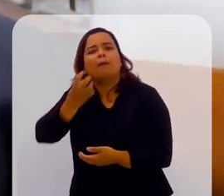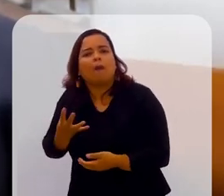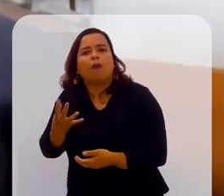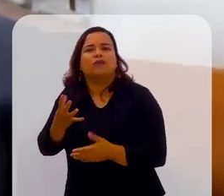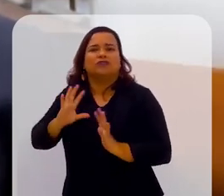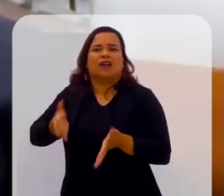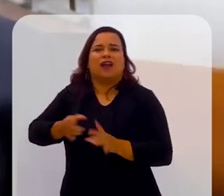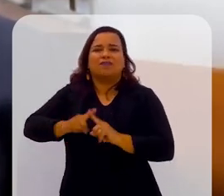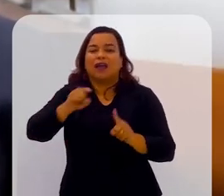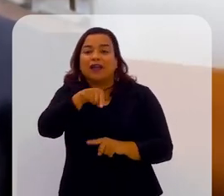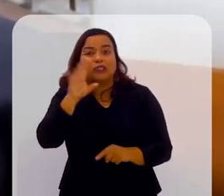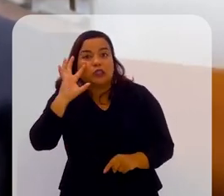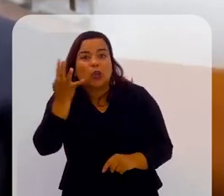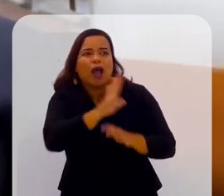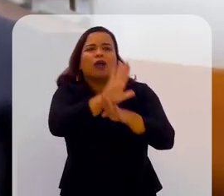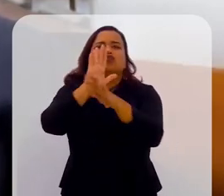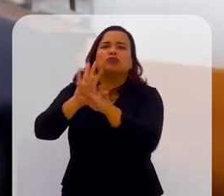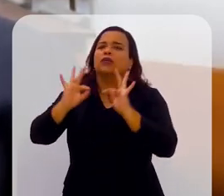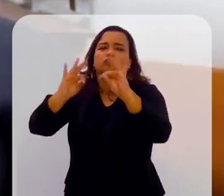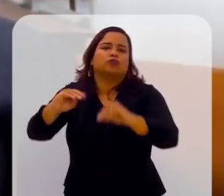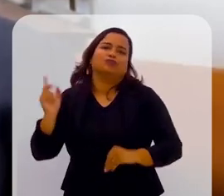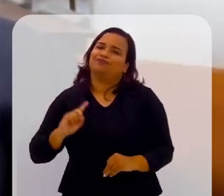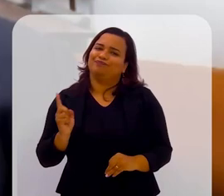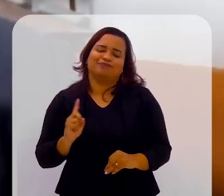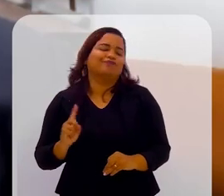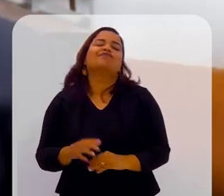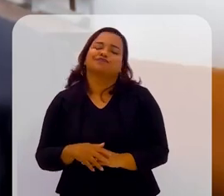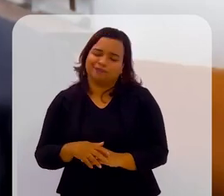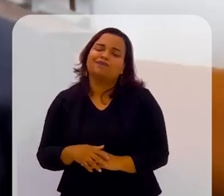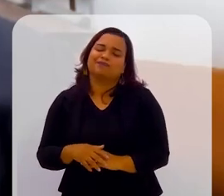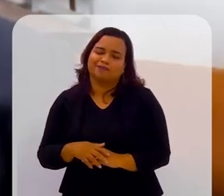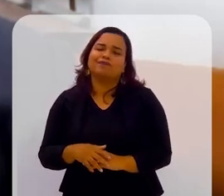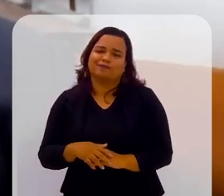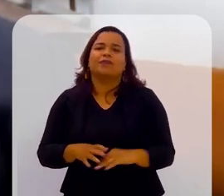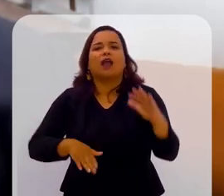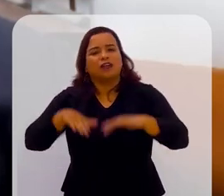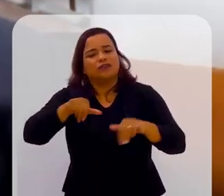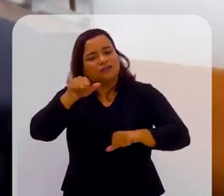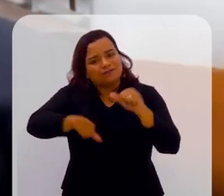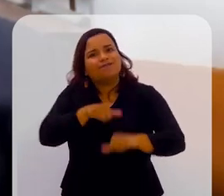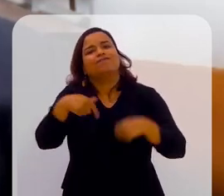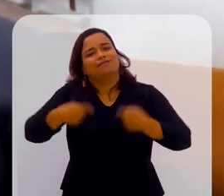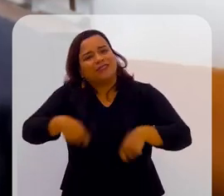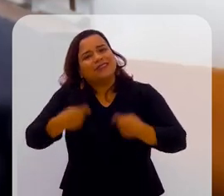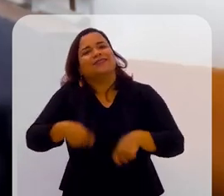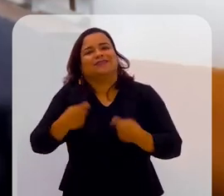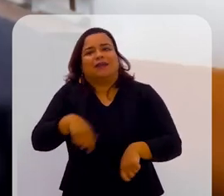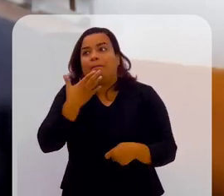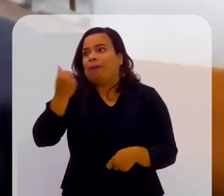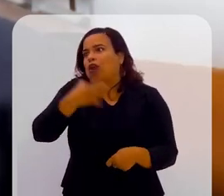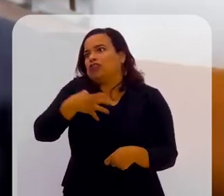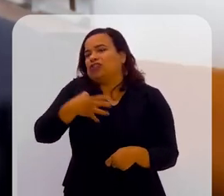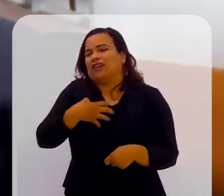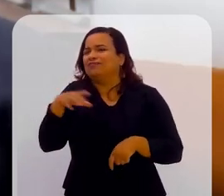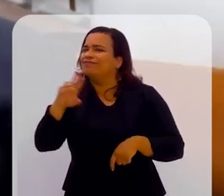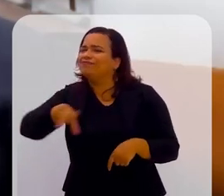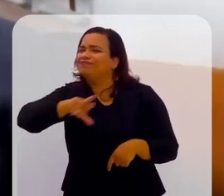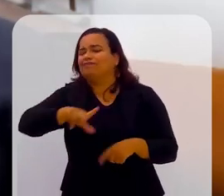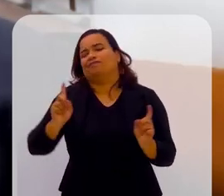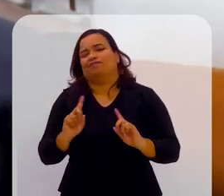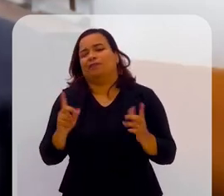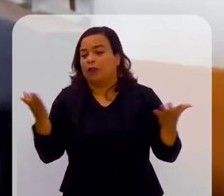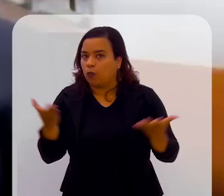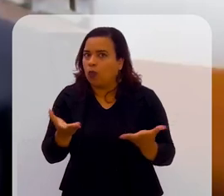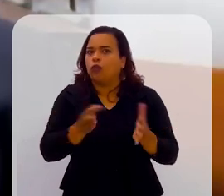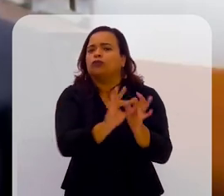necessariamente essa é a solução ótima para todas as pessoas. Não necessariamente isso é a melhor forma de se ensinar hoje. Então, hoje